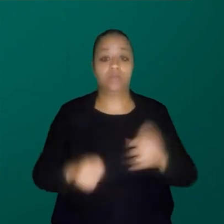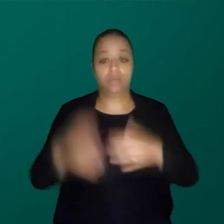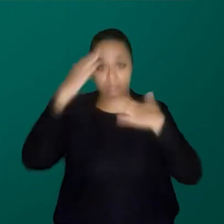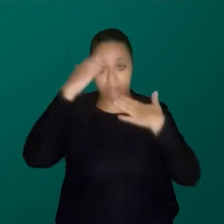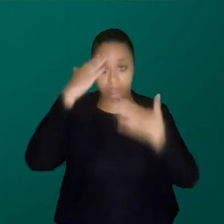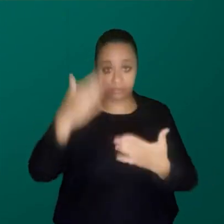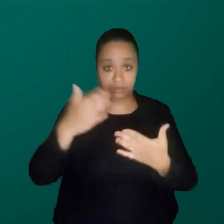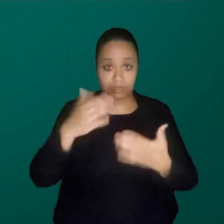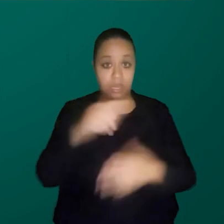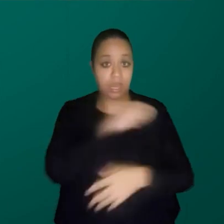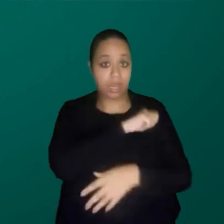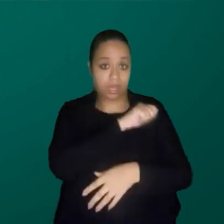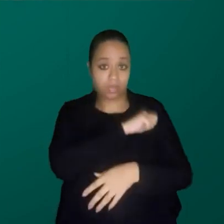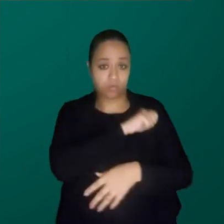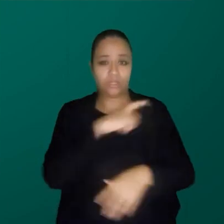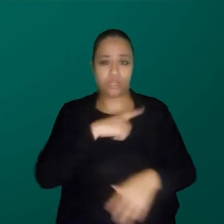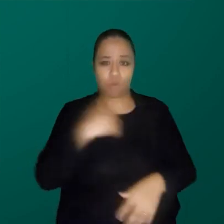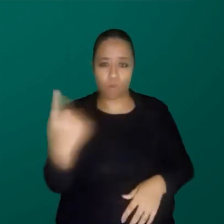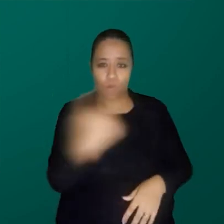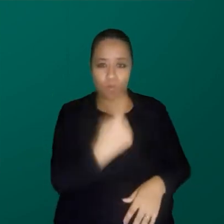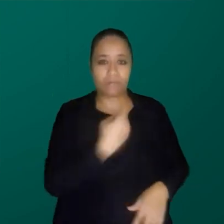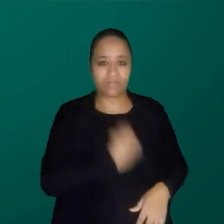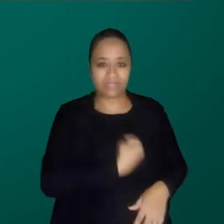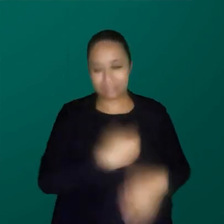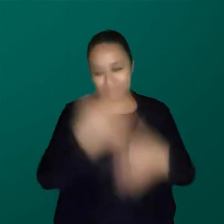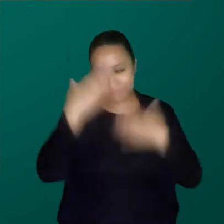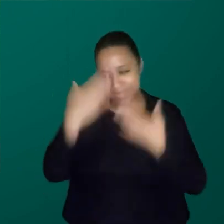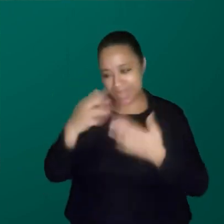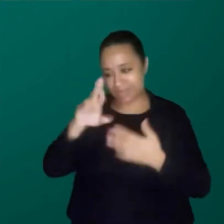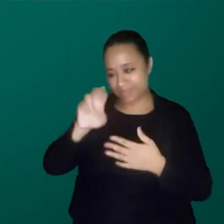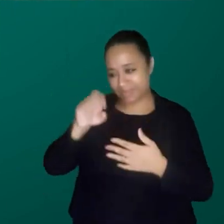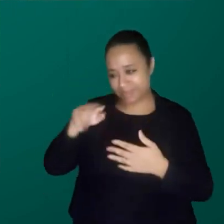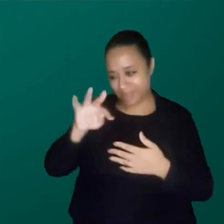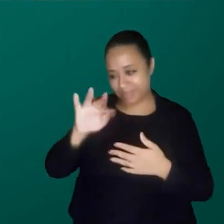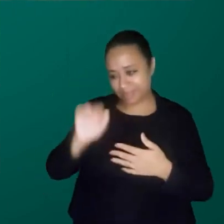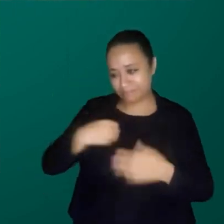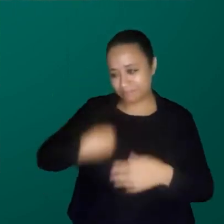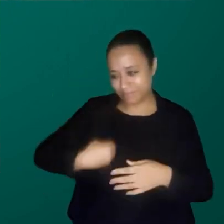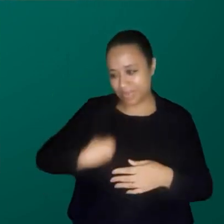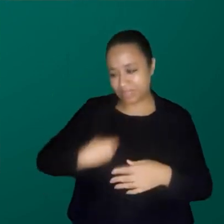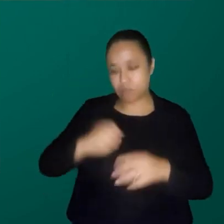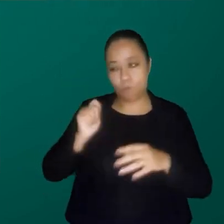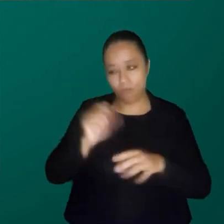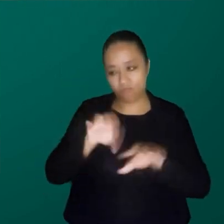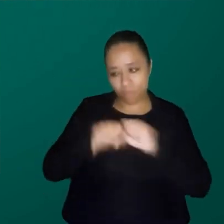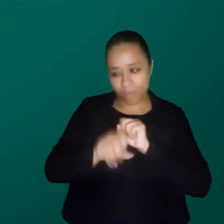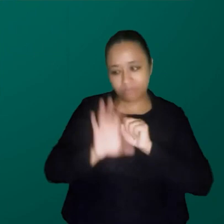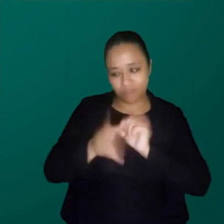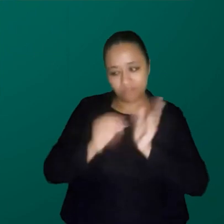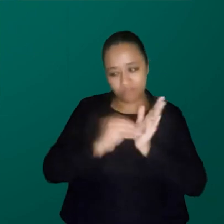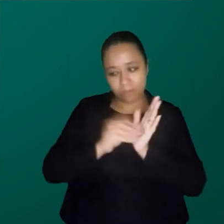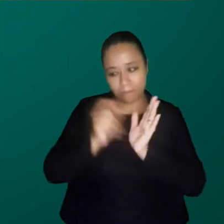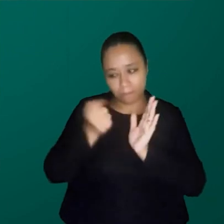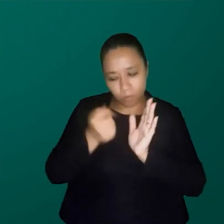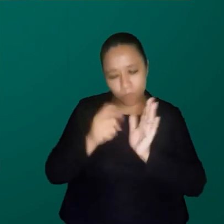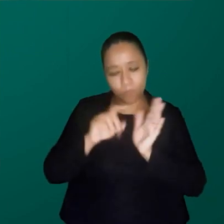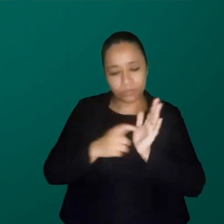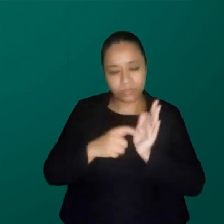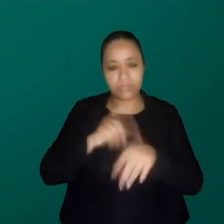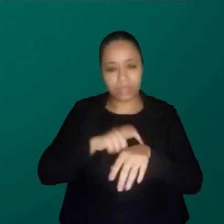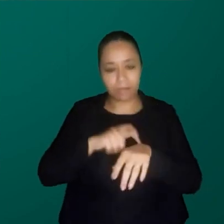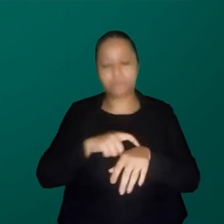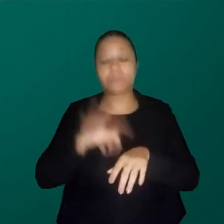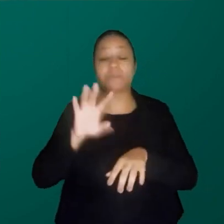muito as minhas alunas, tem uma delas aqui, obrigada, viu, Renata, por estar aqui, Renata está quase formando também, eu acho que elas são